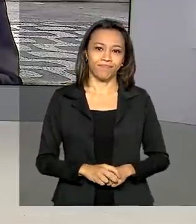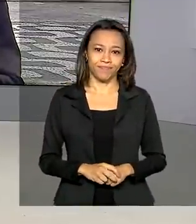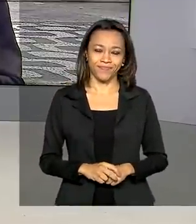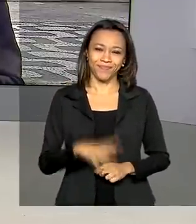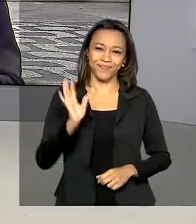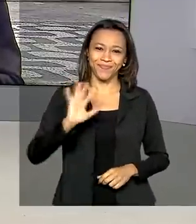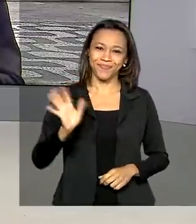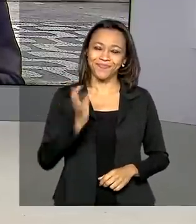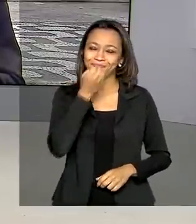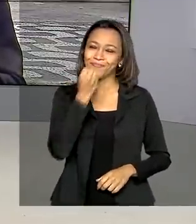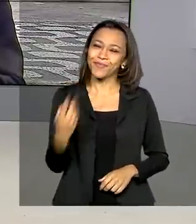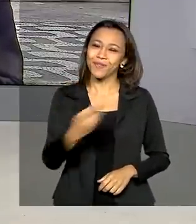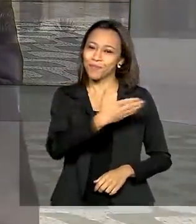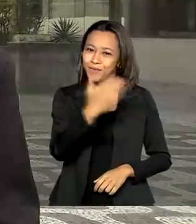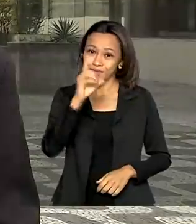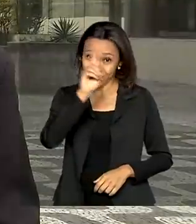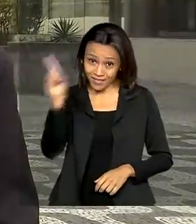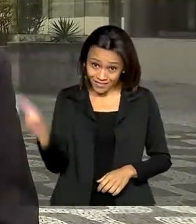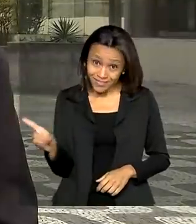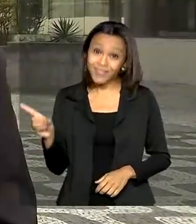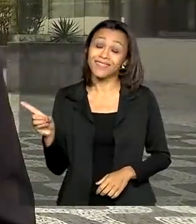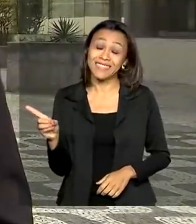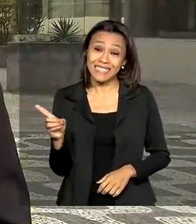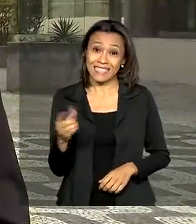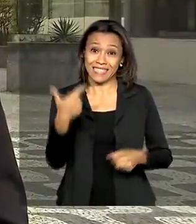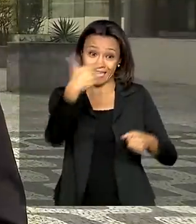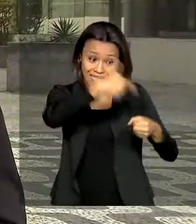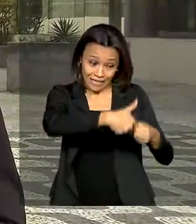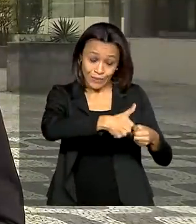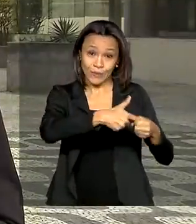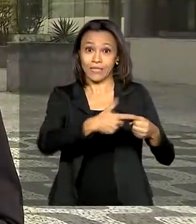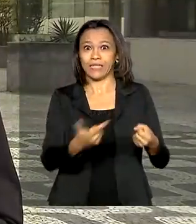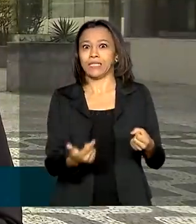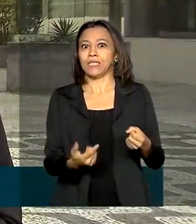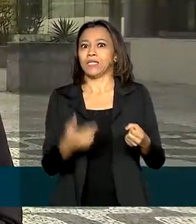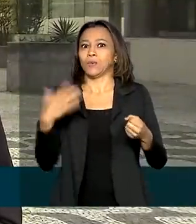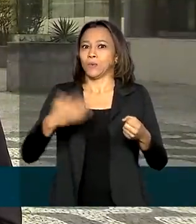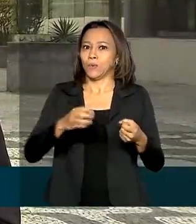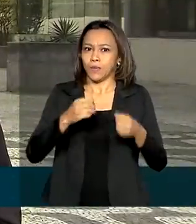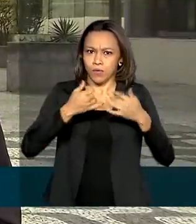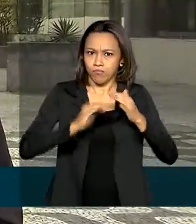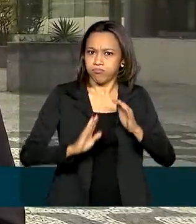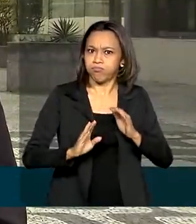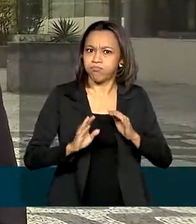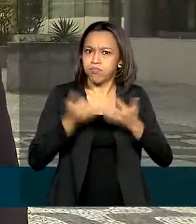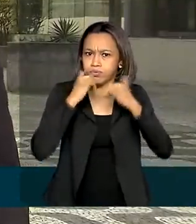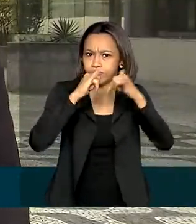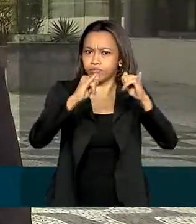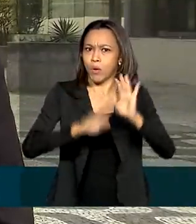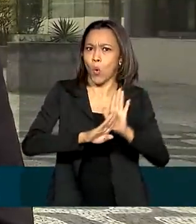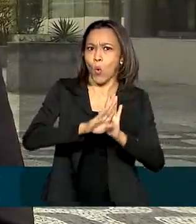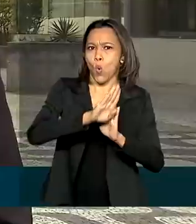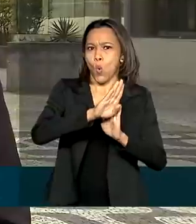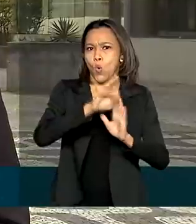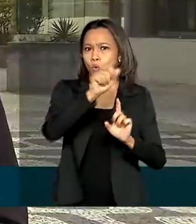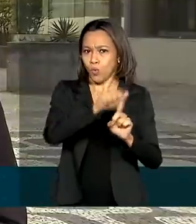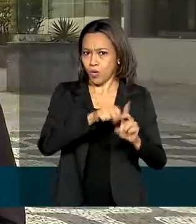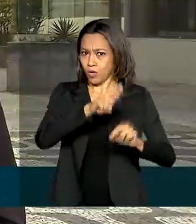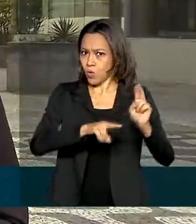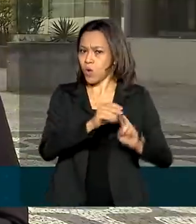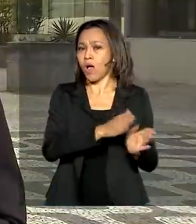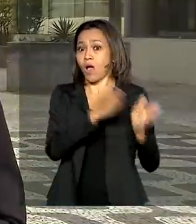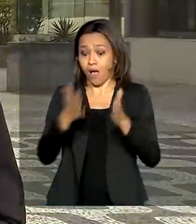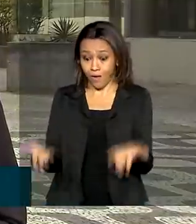Olá, Renata, bom dia! Depois da gasolina e da energia elétrica terem pressionado a inflação no mês de julho, em agosto foi a vez dos